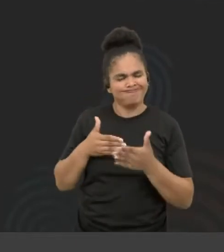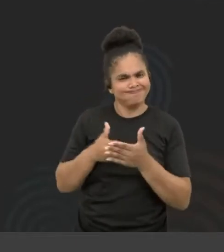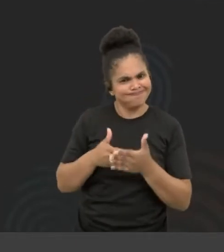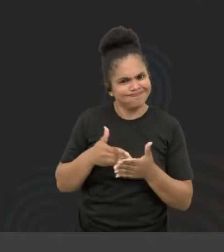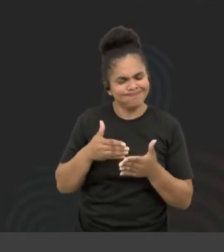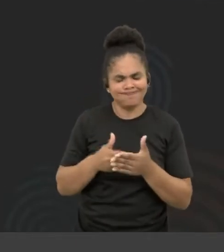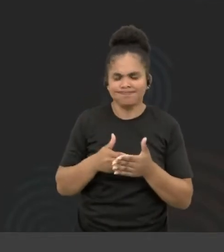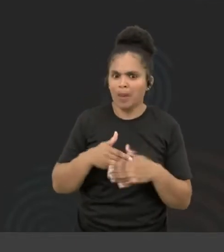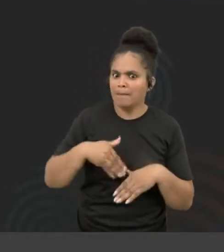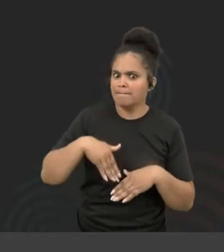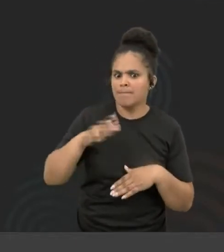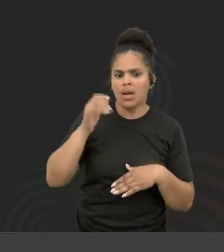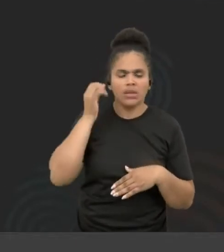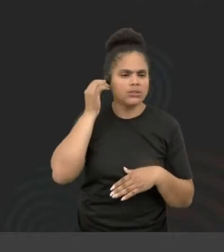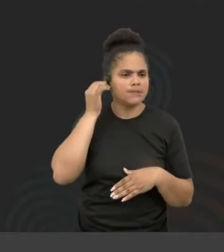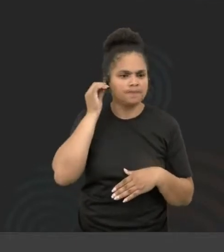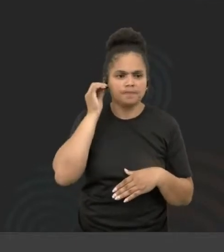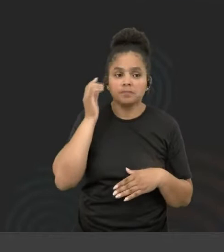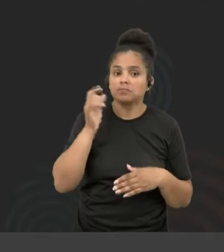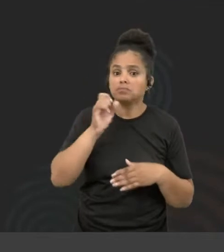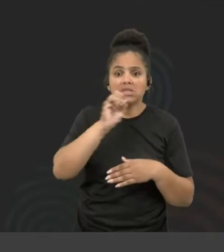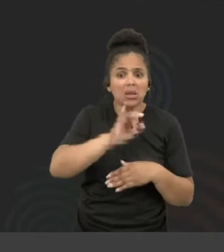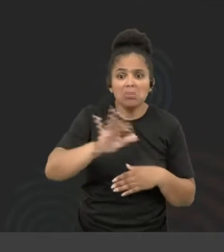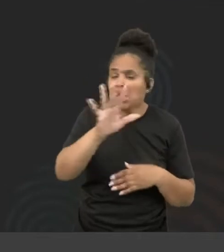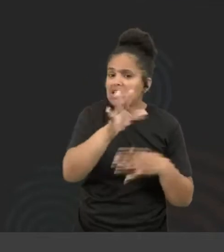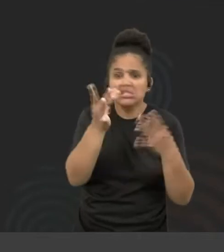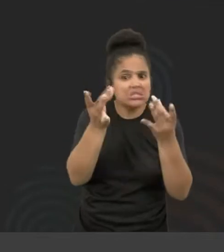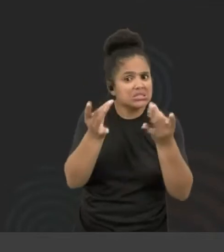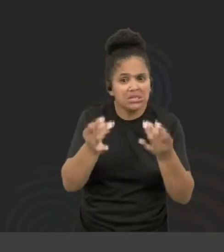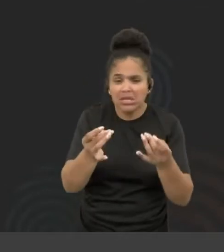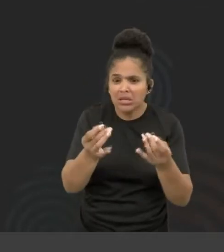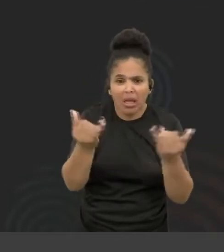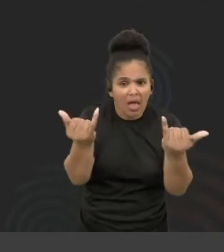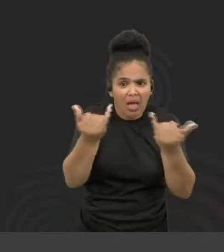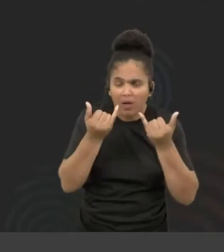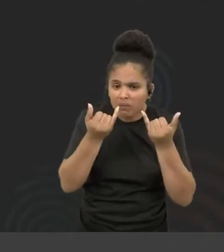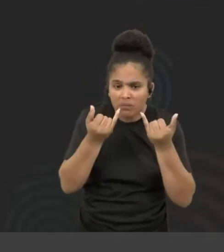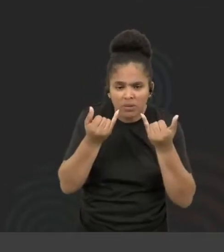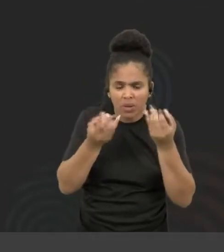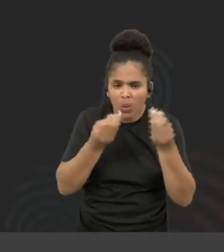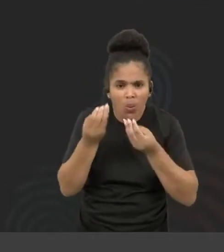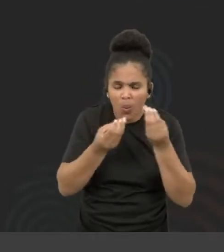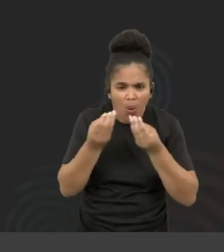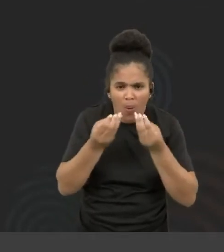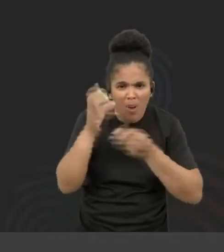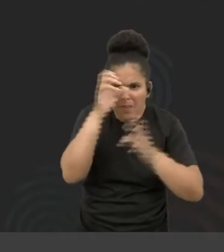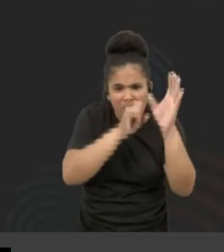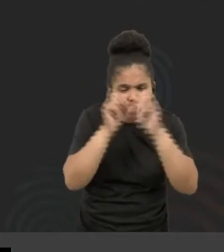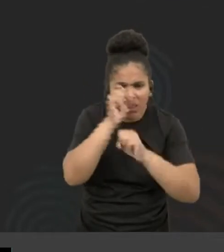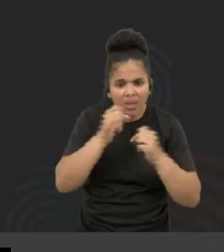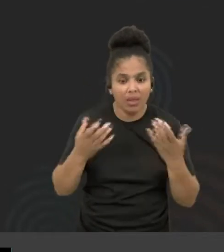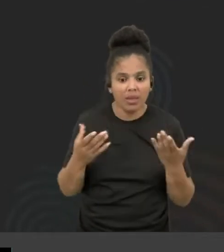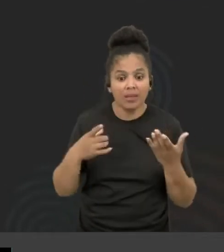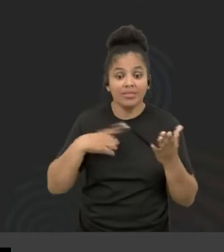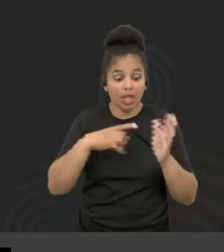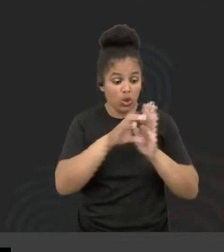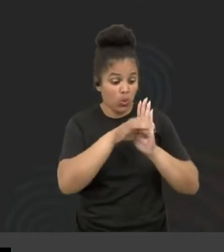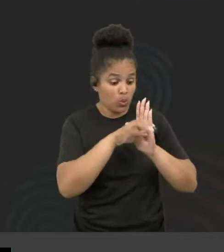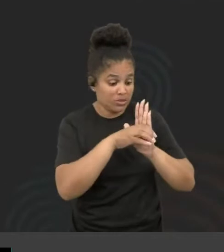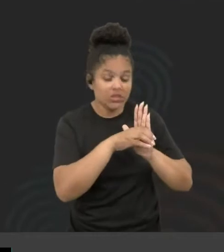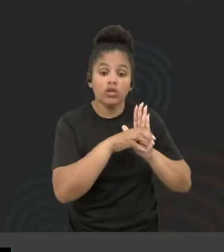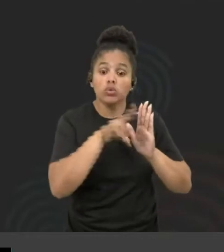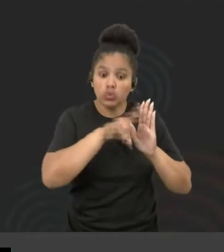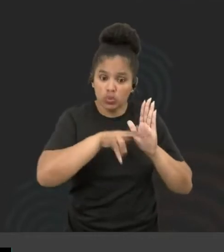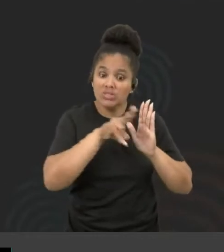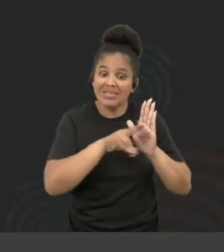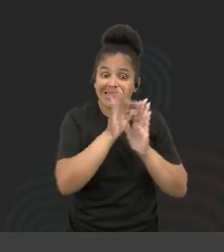grande empecilho. Imagens não descritas. Tu não comunica o que está na imagem. A pessoa não vai aprender. Porque ainda tem o conceito de usar texto em